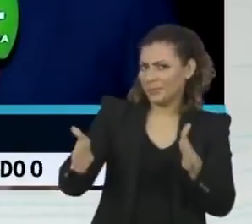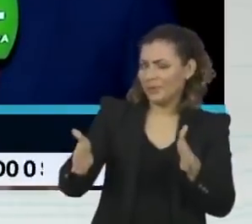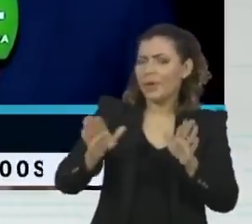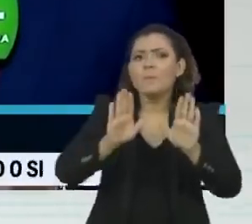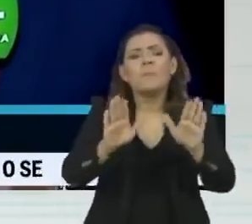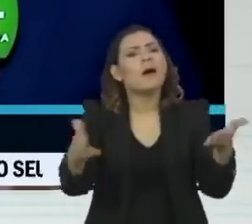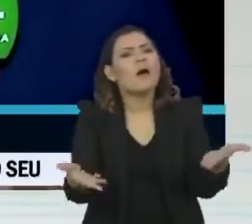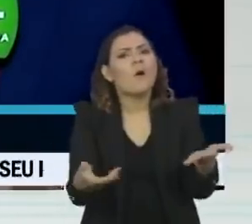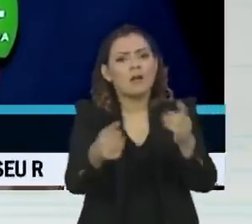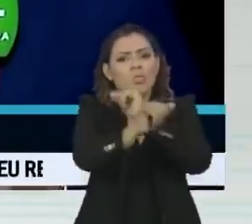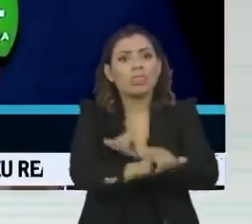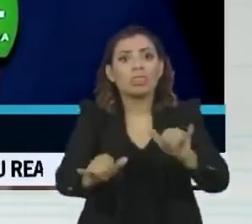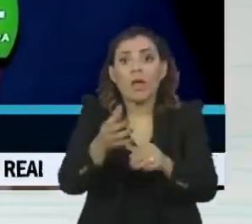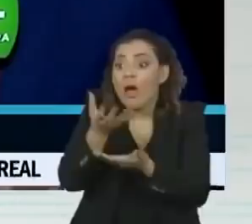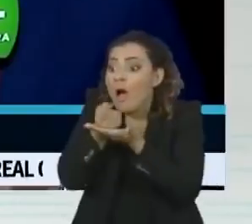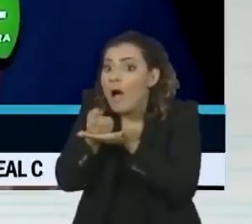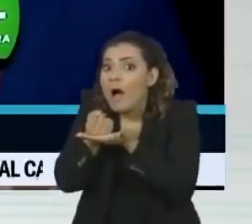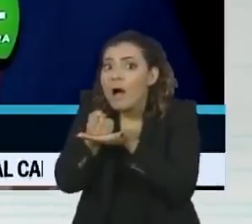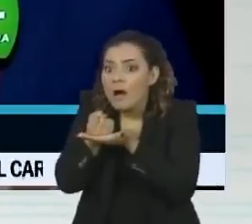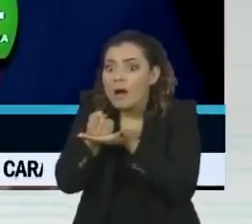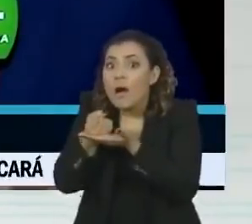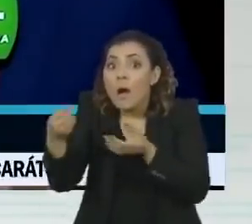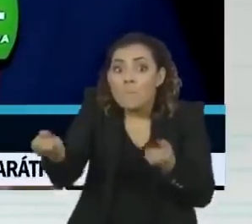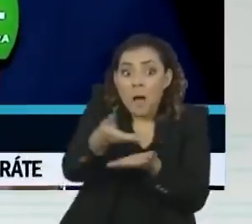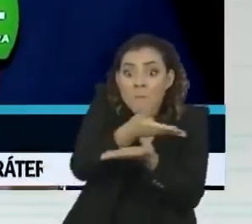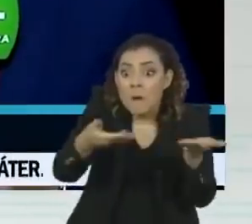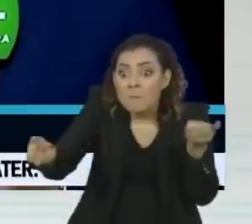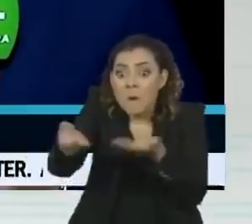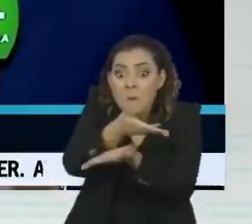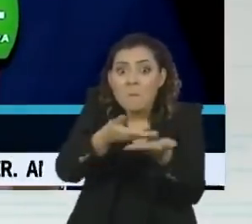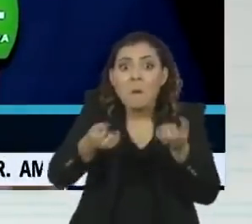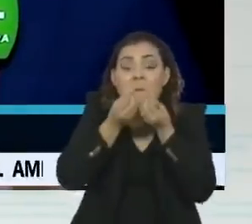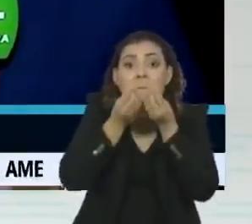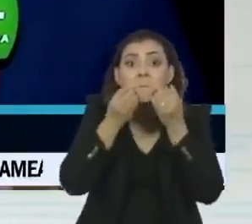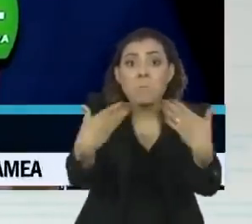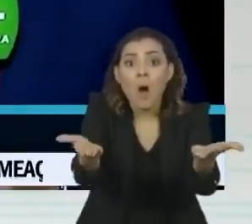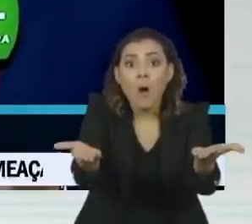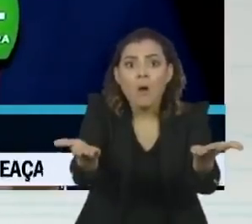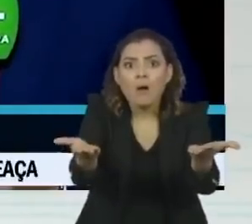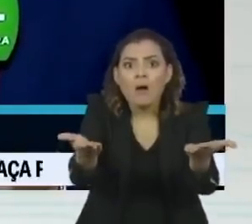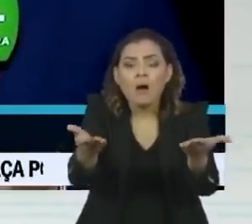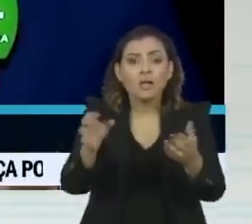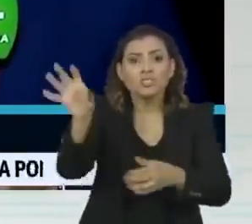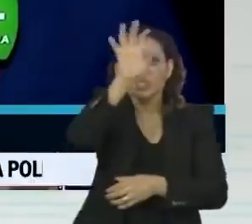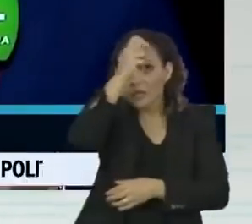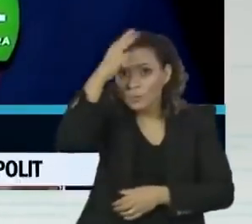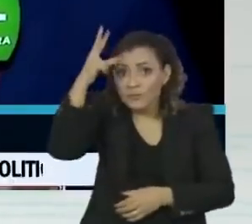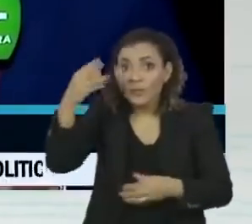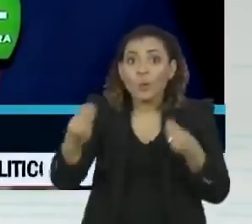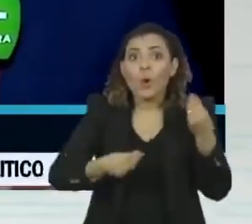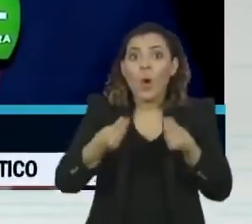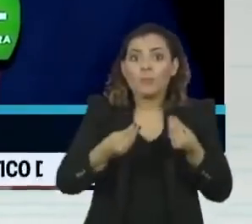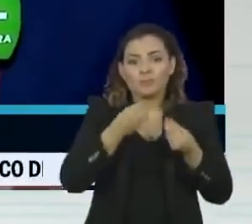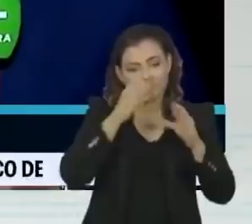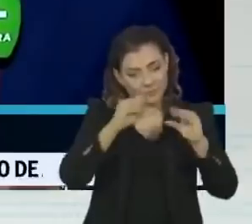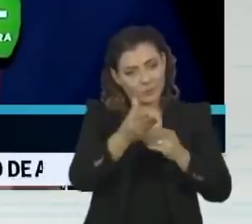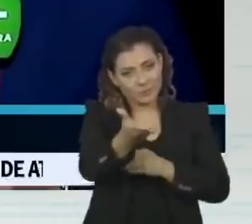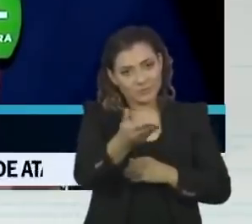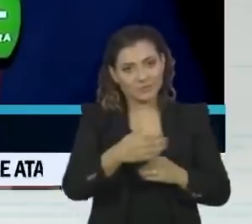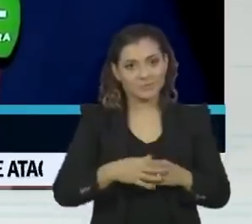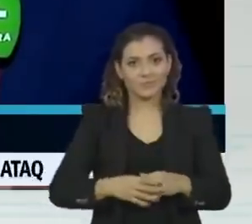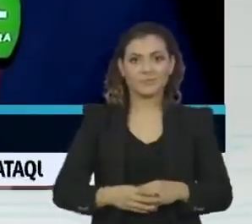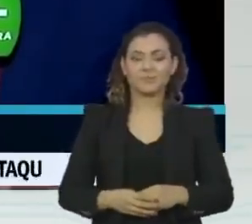Agora, com a divulgação do áudio, ganhou força a ampliação das investigações para estados e municípios? Boa noite para você.